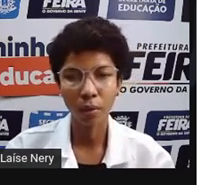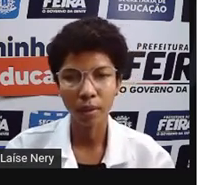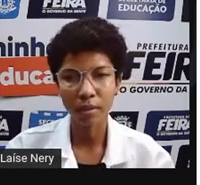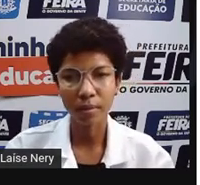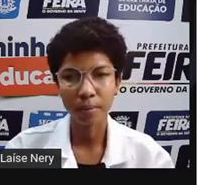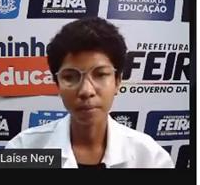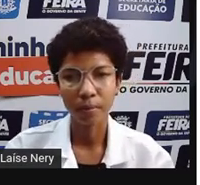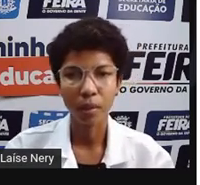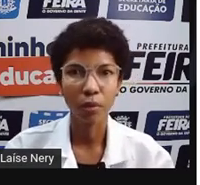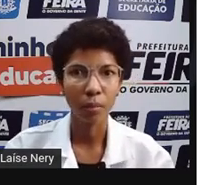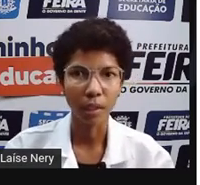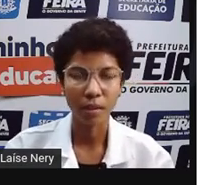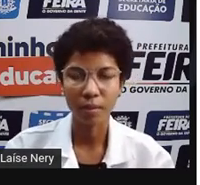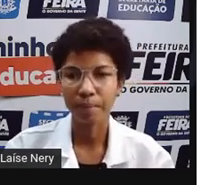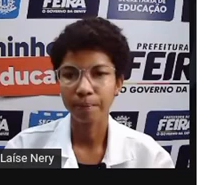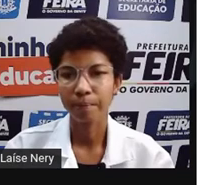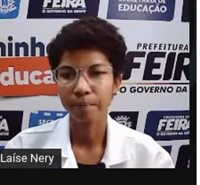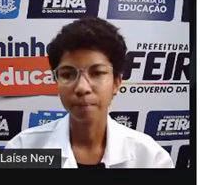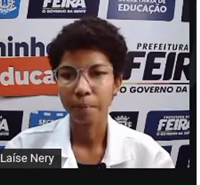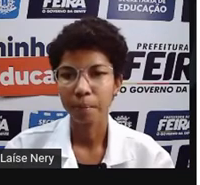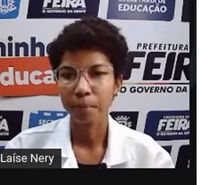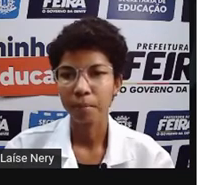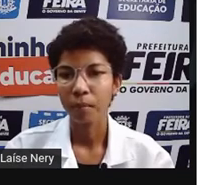horas no mês.